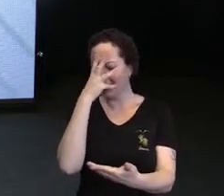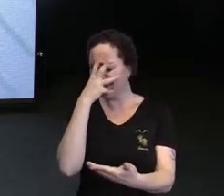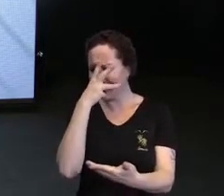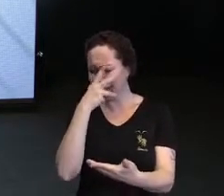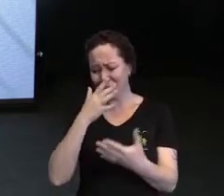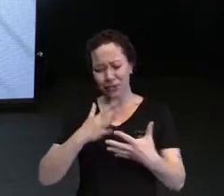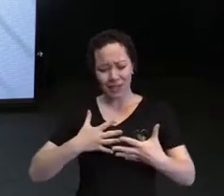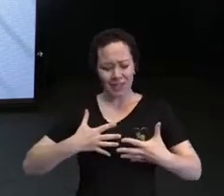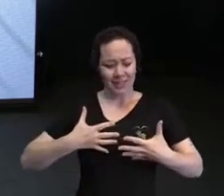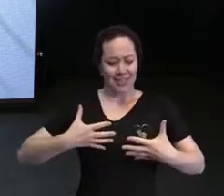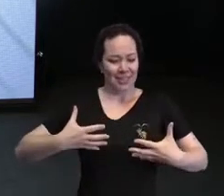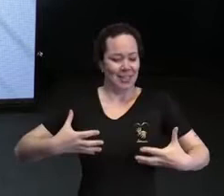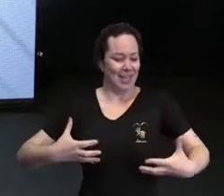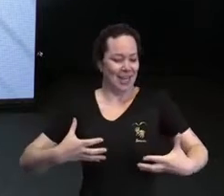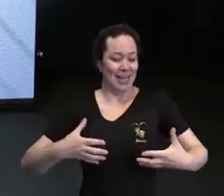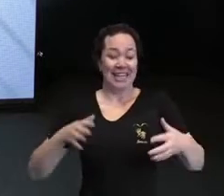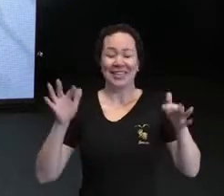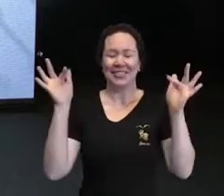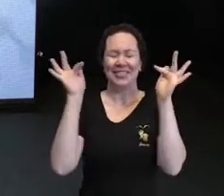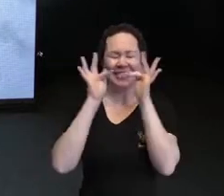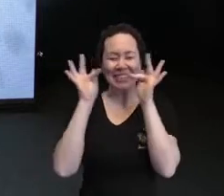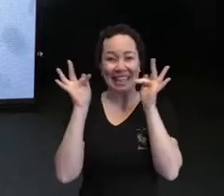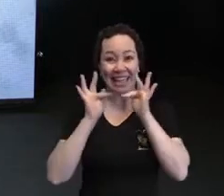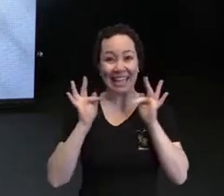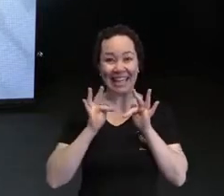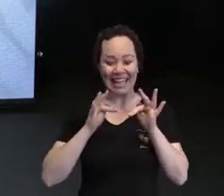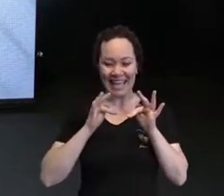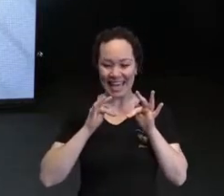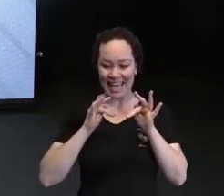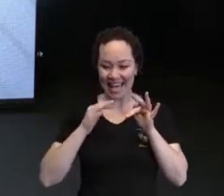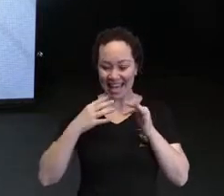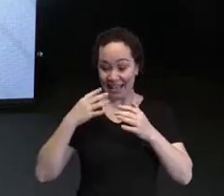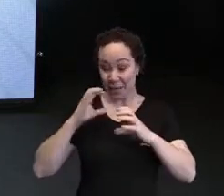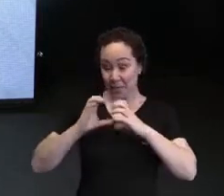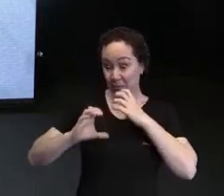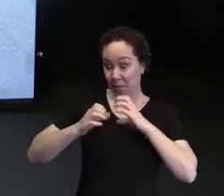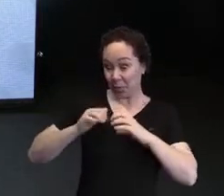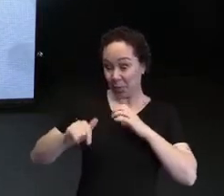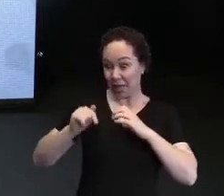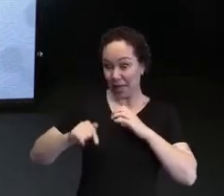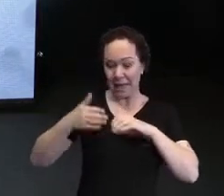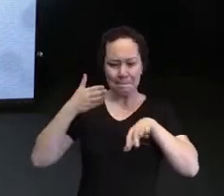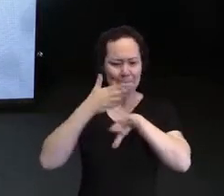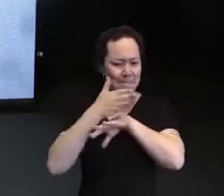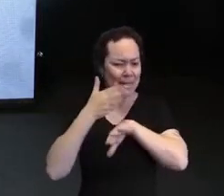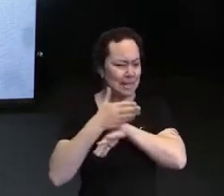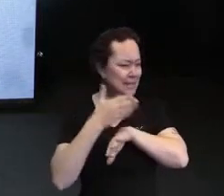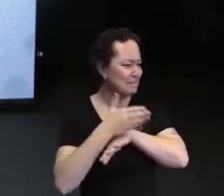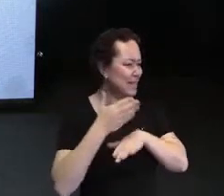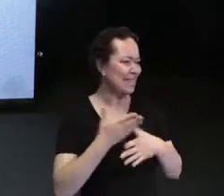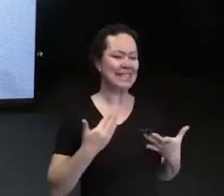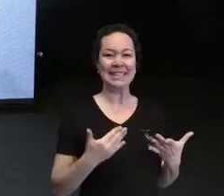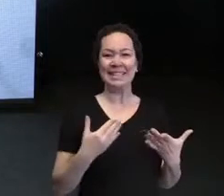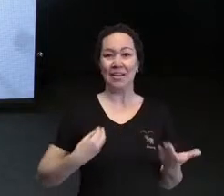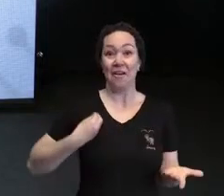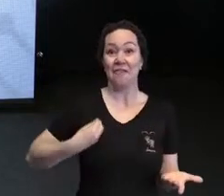super alegre, super interativo. Extremamente participativo com a rotina da casa.